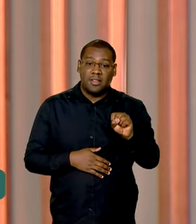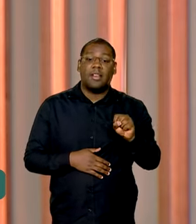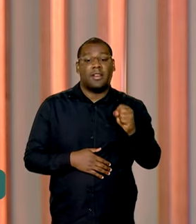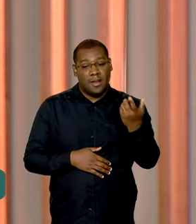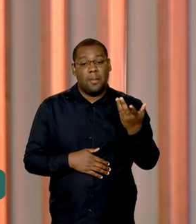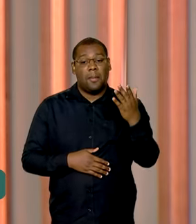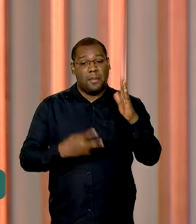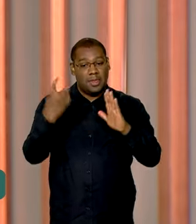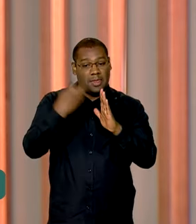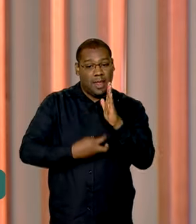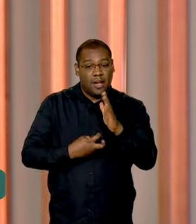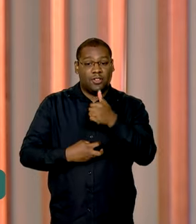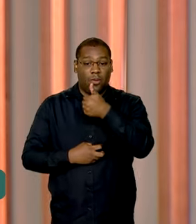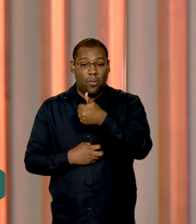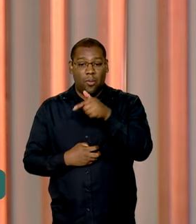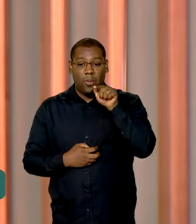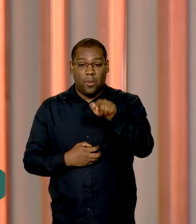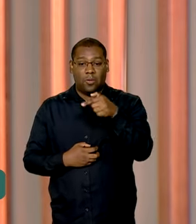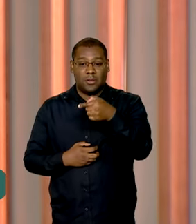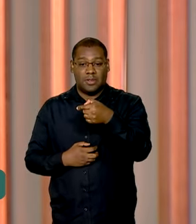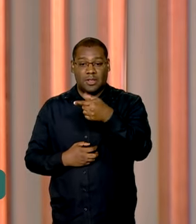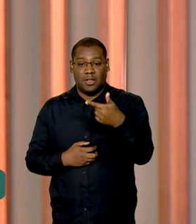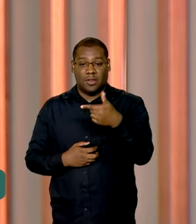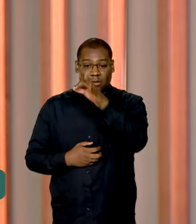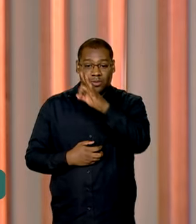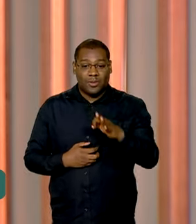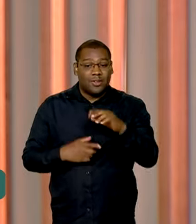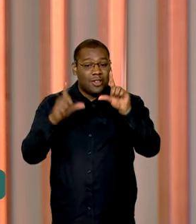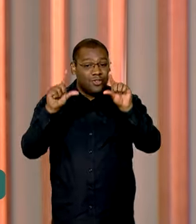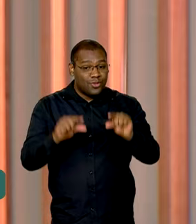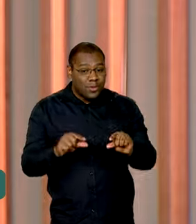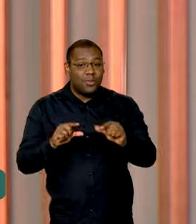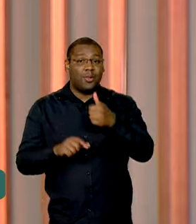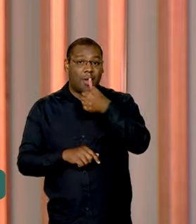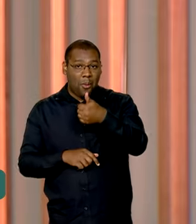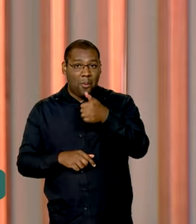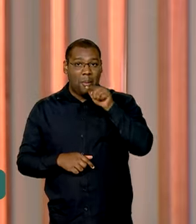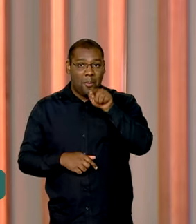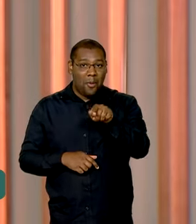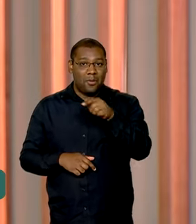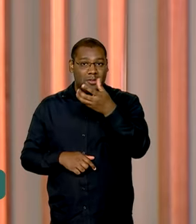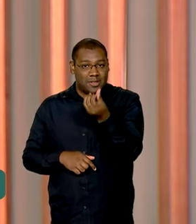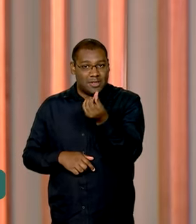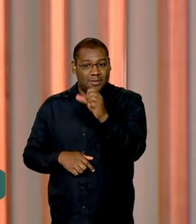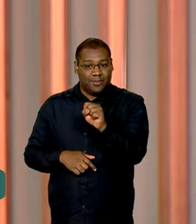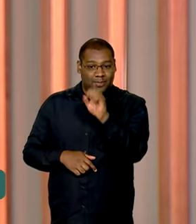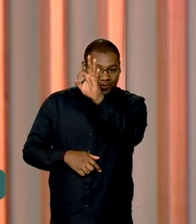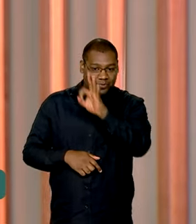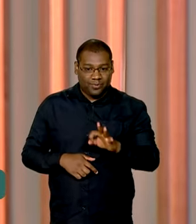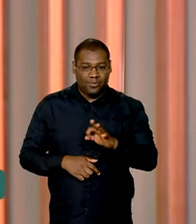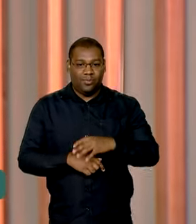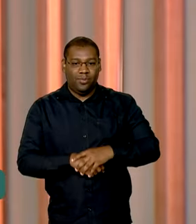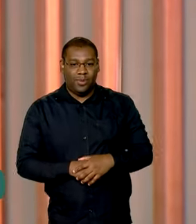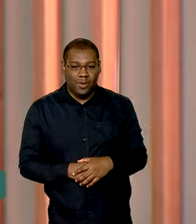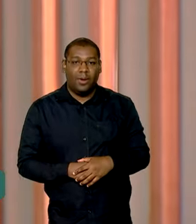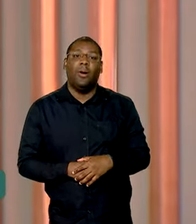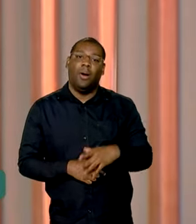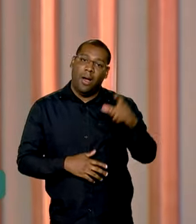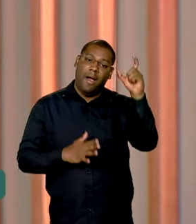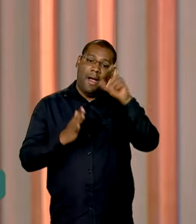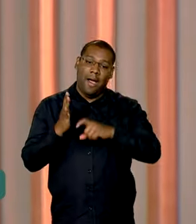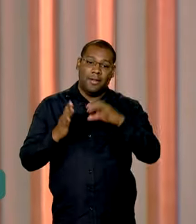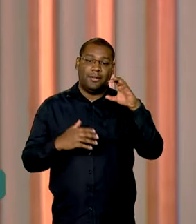taxa, que era de 1,72%, caiu para 1,68%. Para operações com cartão de